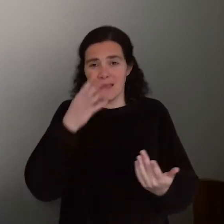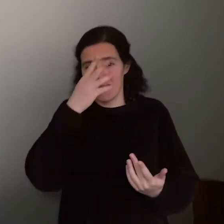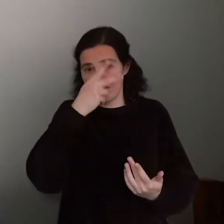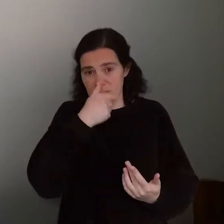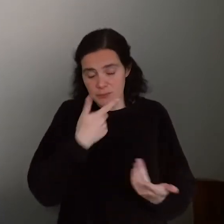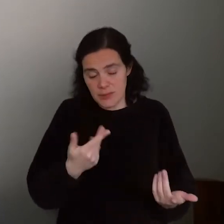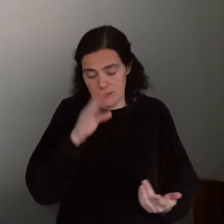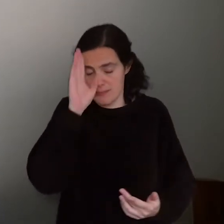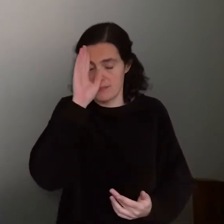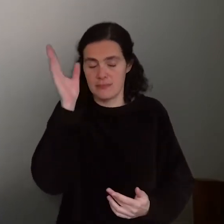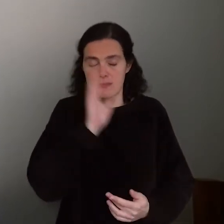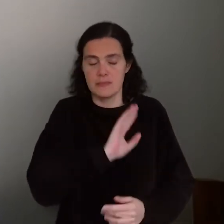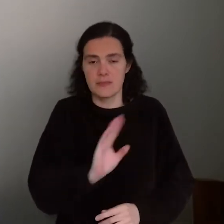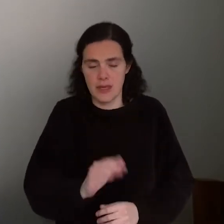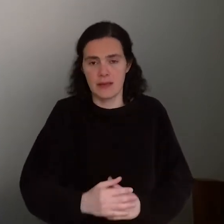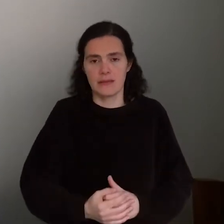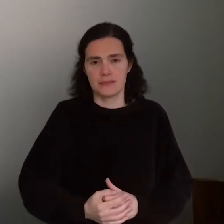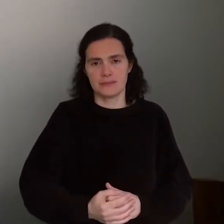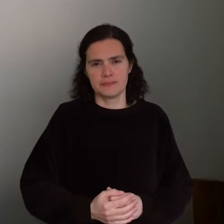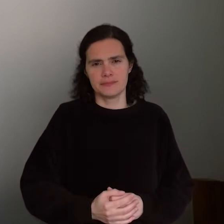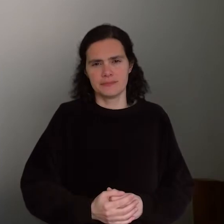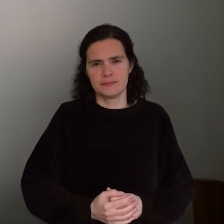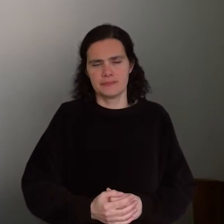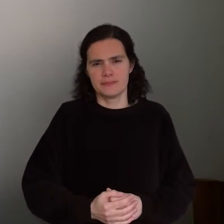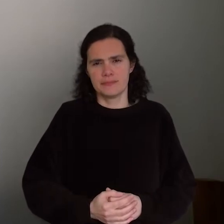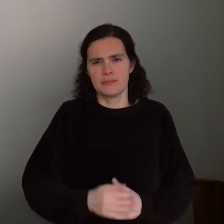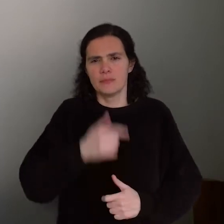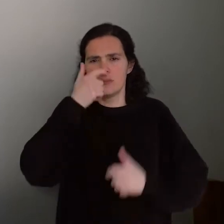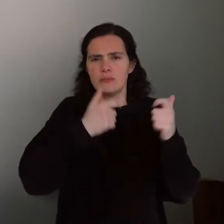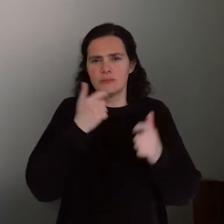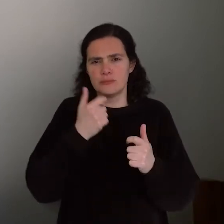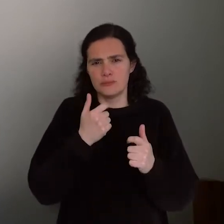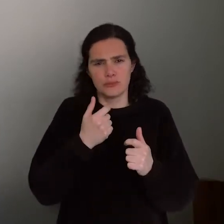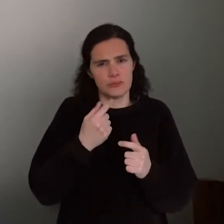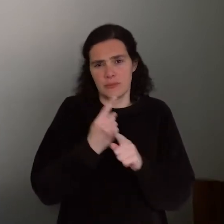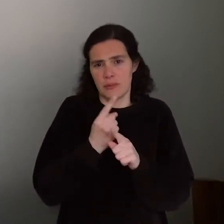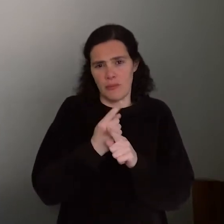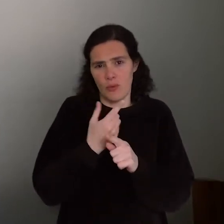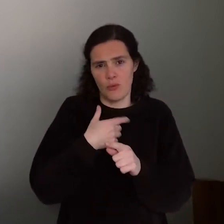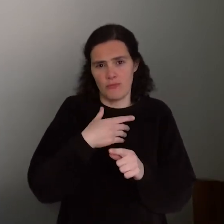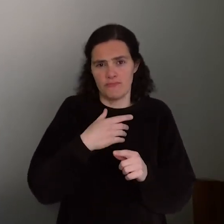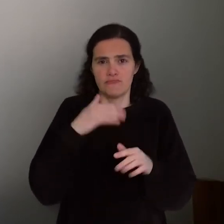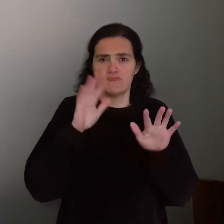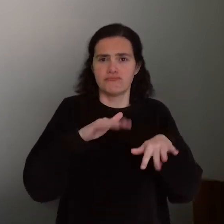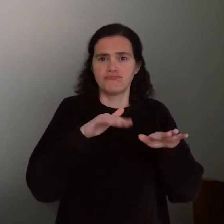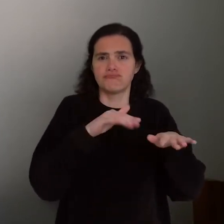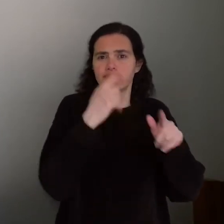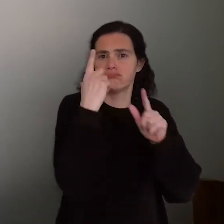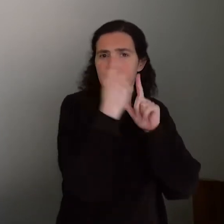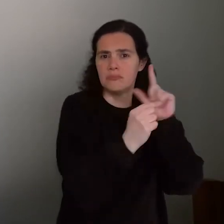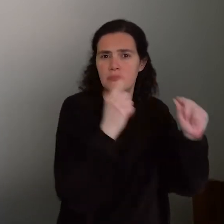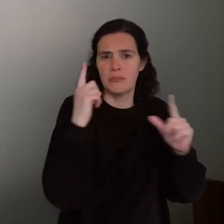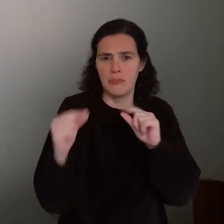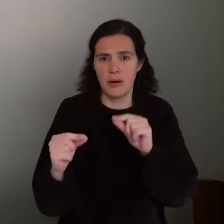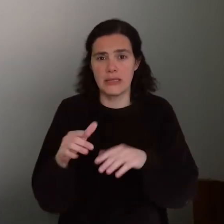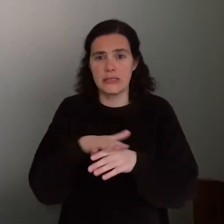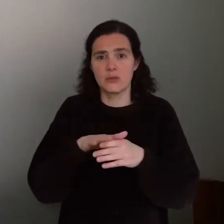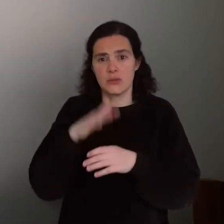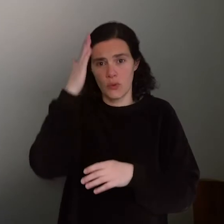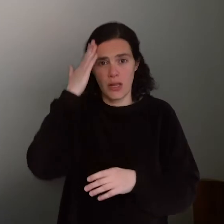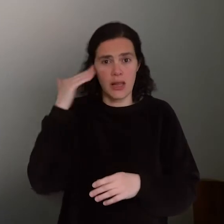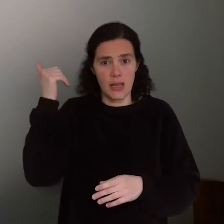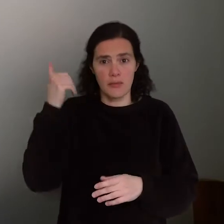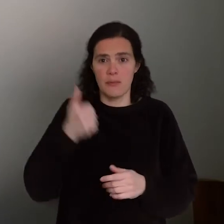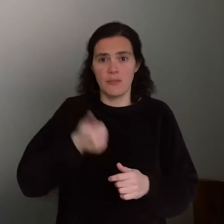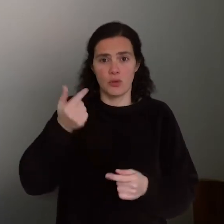infelizmente sabemos que as pessoas continuam a partir, a situação na Líbia não melhorou, se alguma